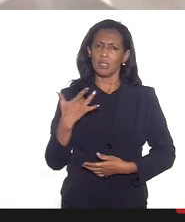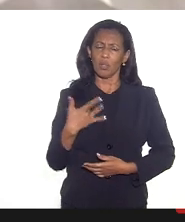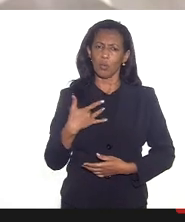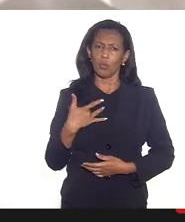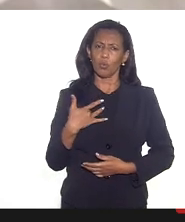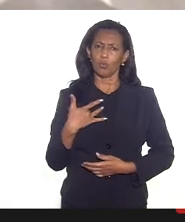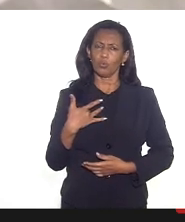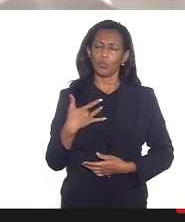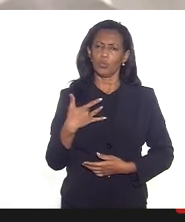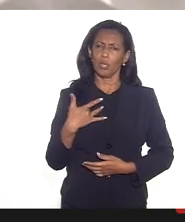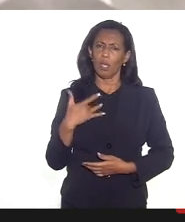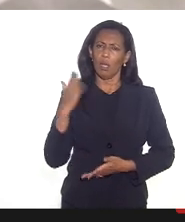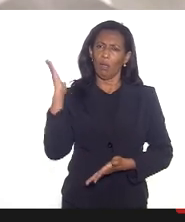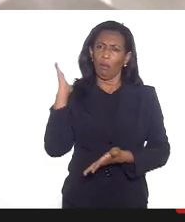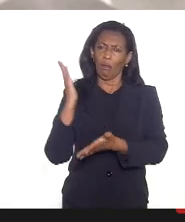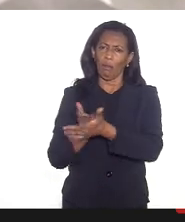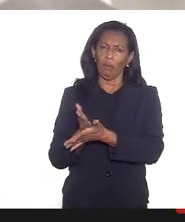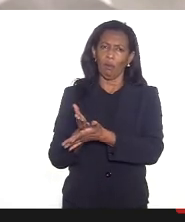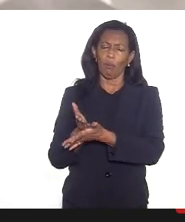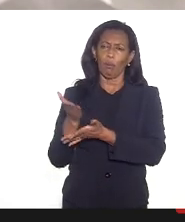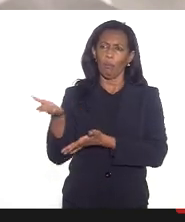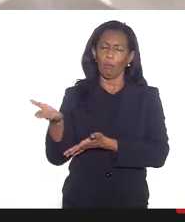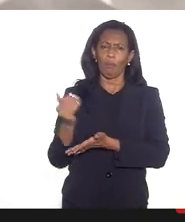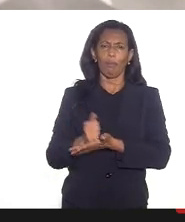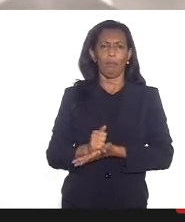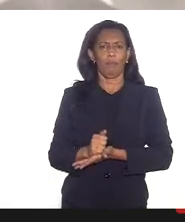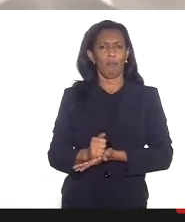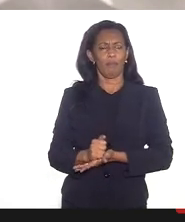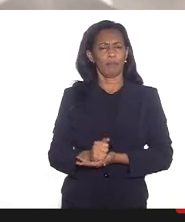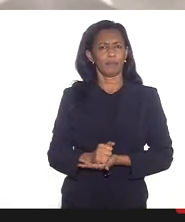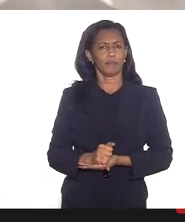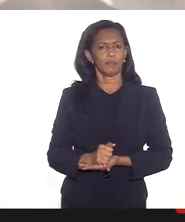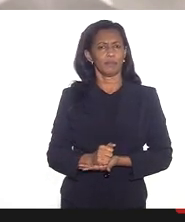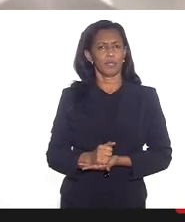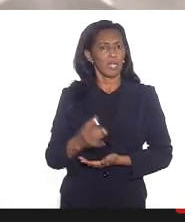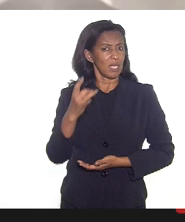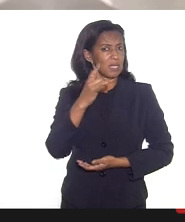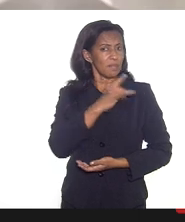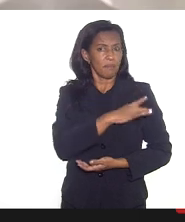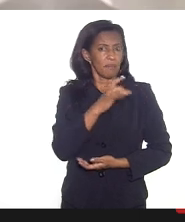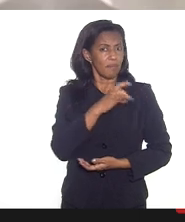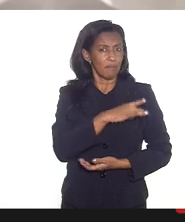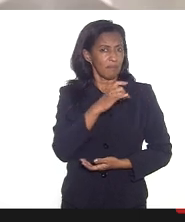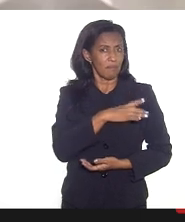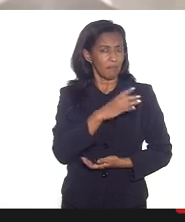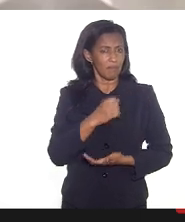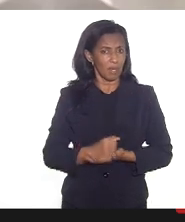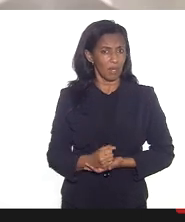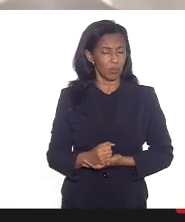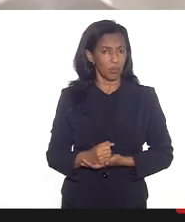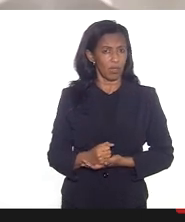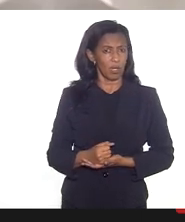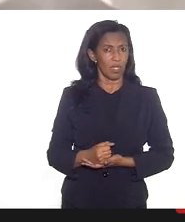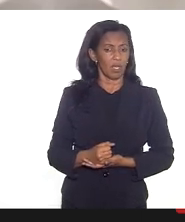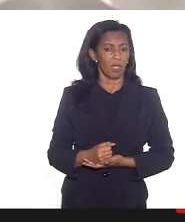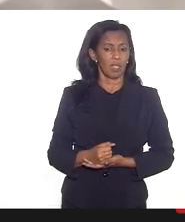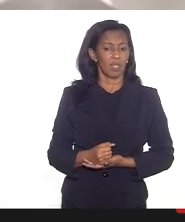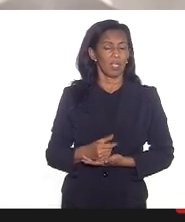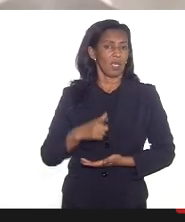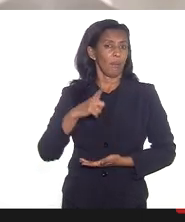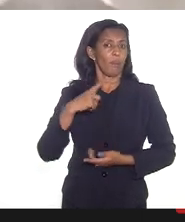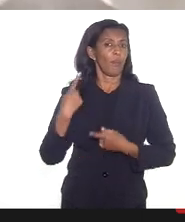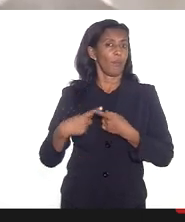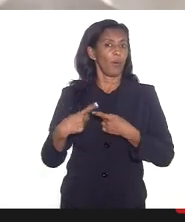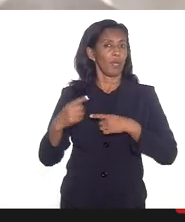reconsiderasse a sua decisão esse medo ele está pautado aí é porque a